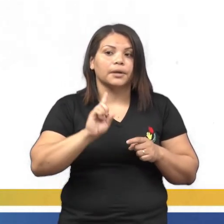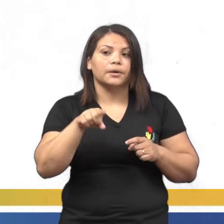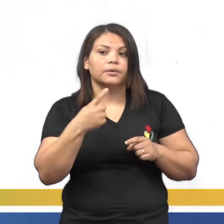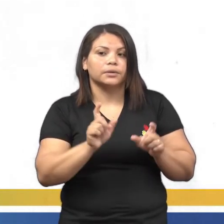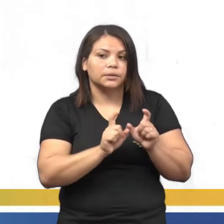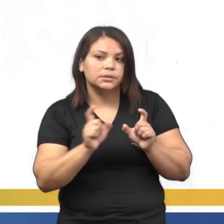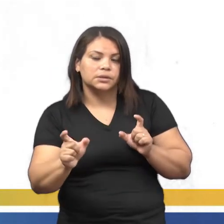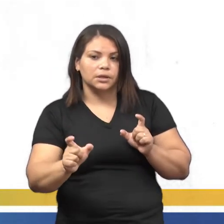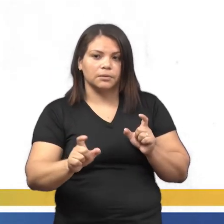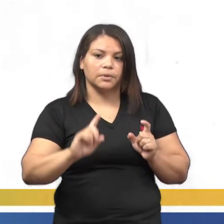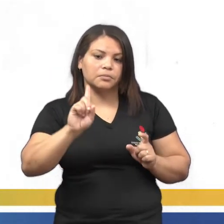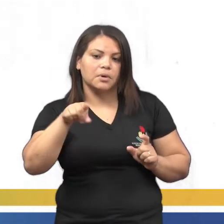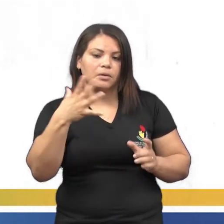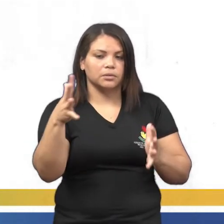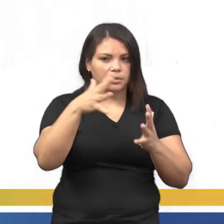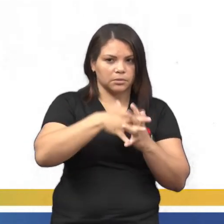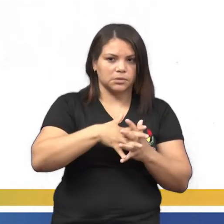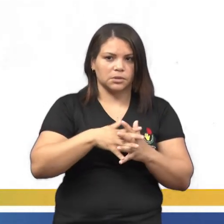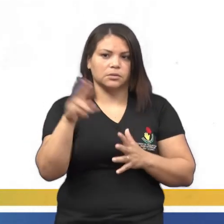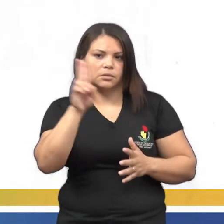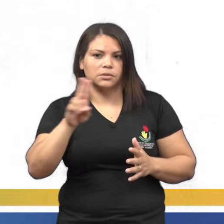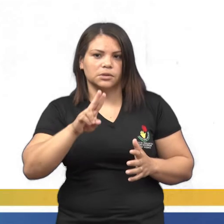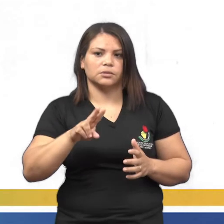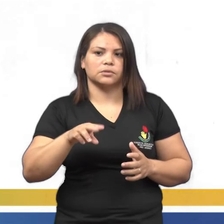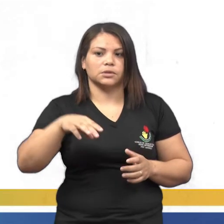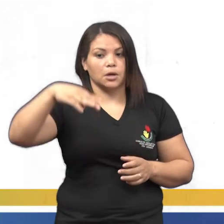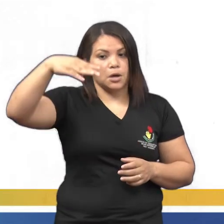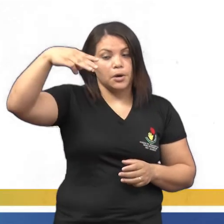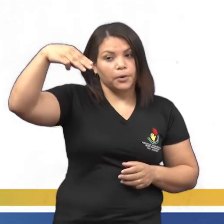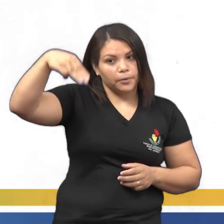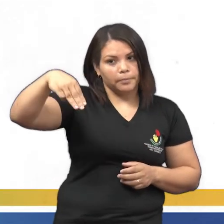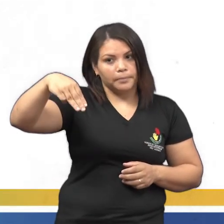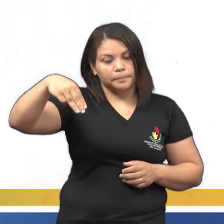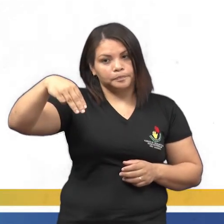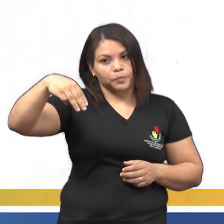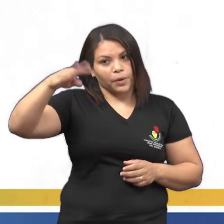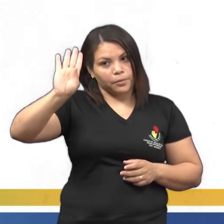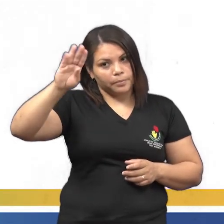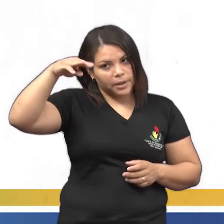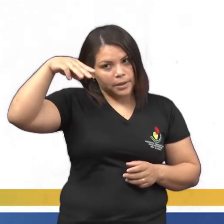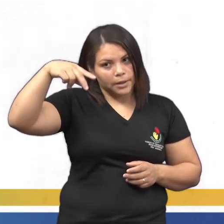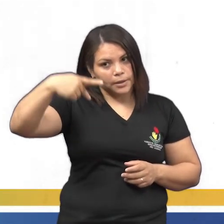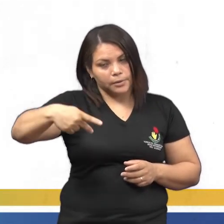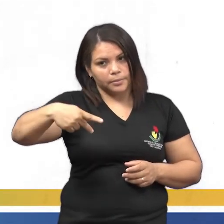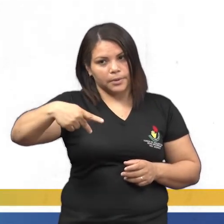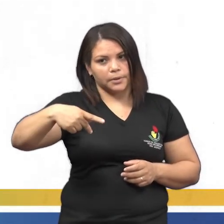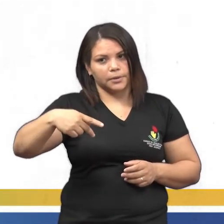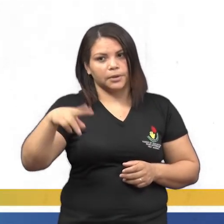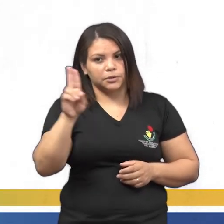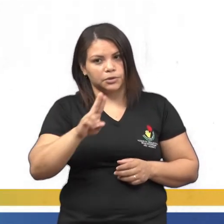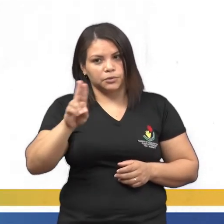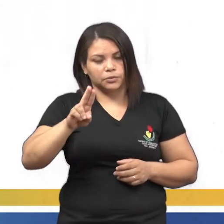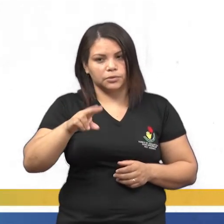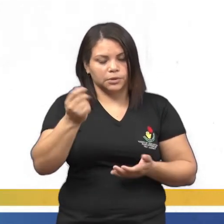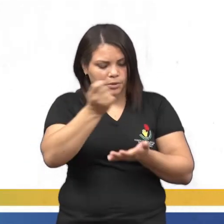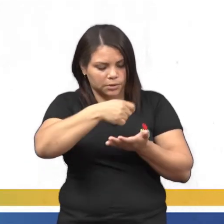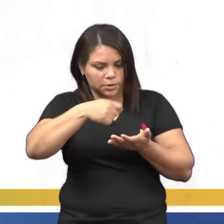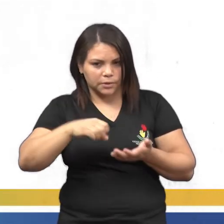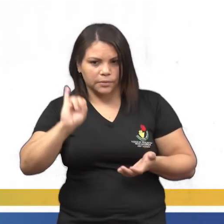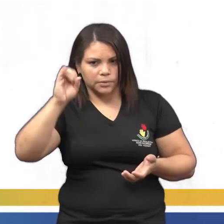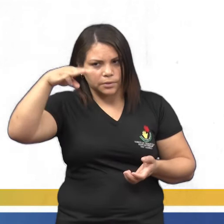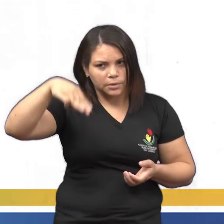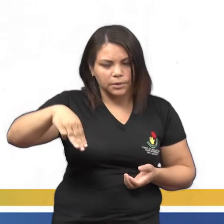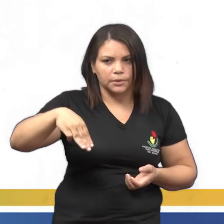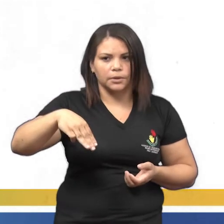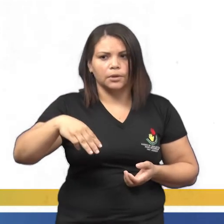consoante. Não utiliza o B e nem o P, né? No caso, se utilizasse o B e o P, eu iria escrever o